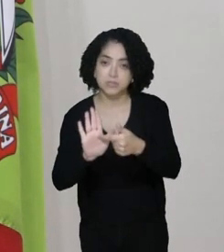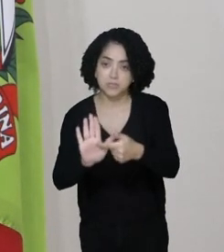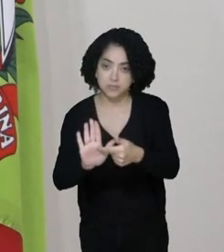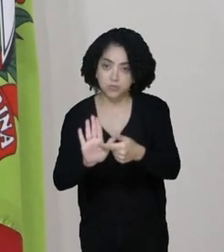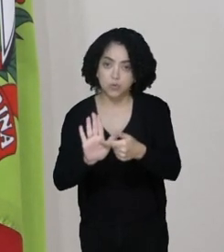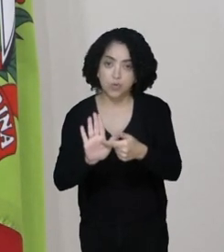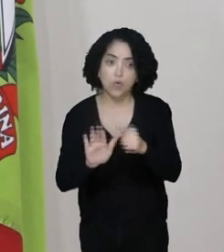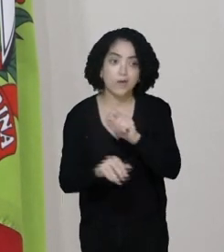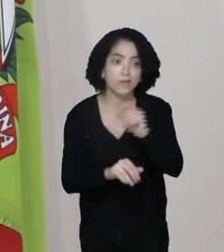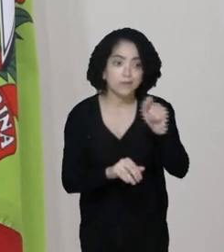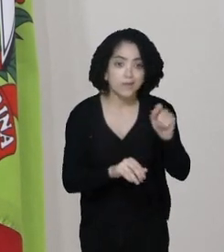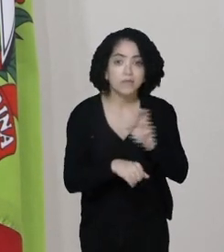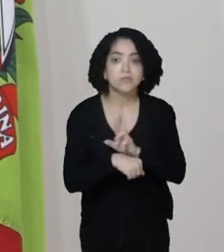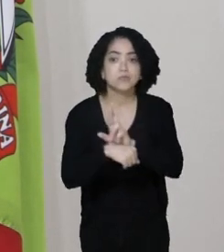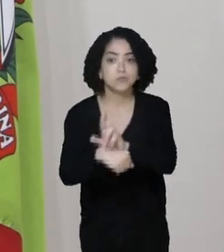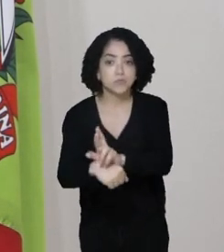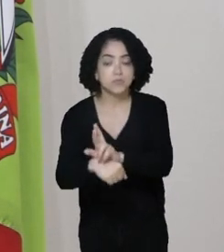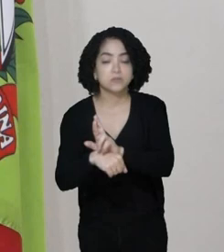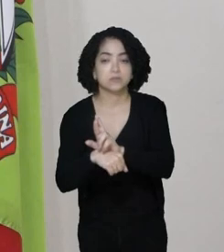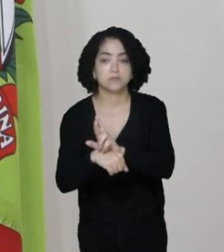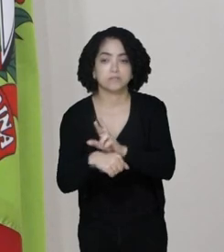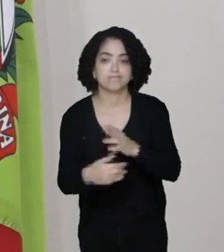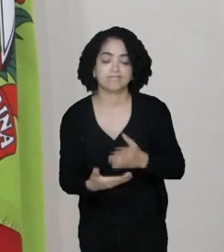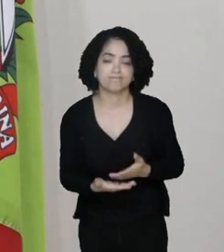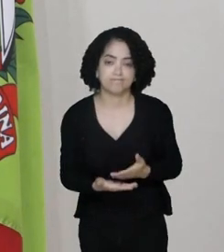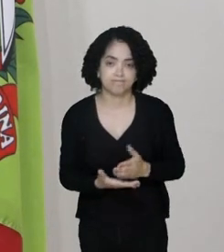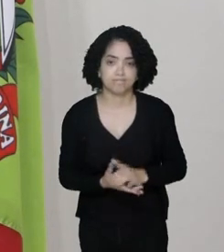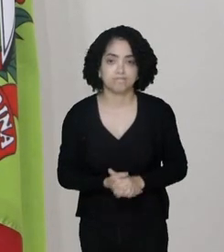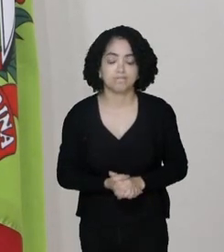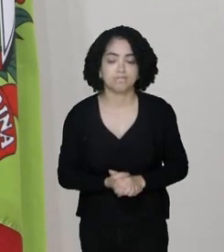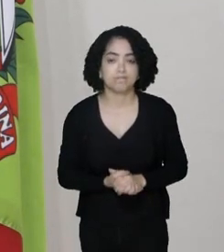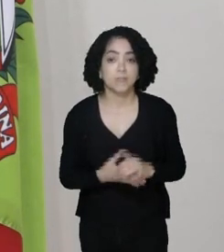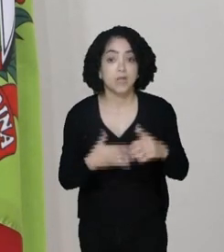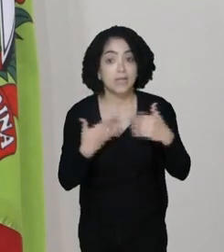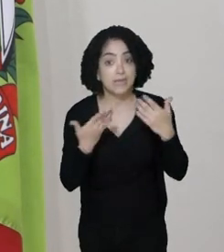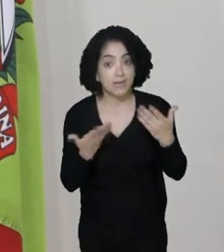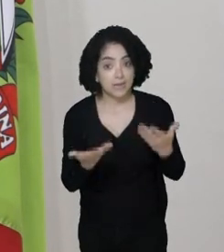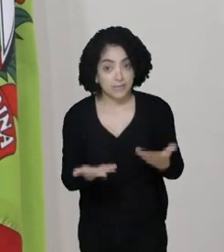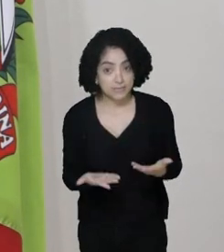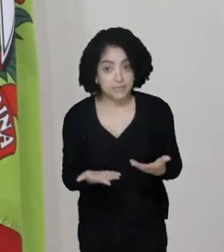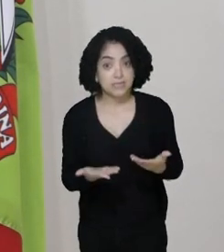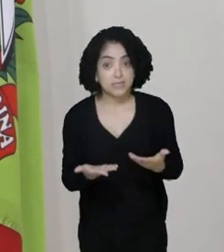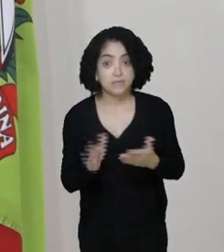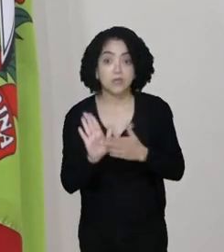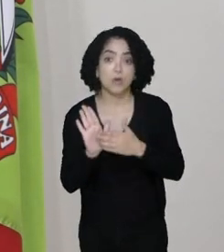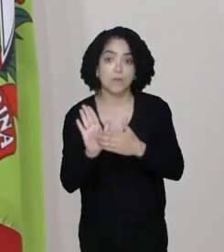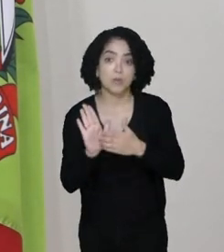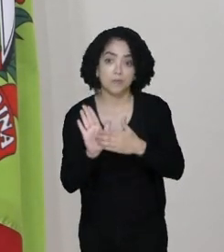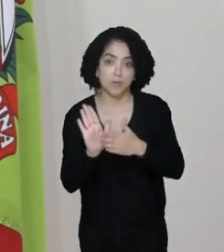serão os nossos representantes do governo de transição. E aí o governo me vem com uma proposta dessa,